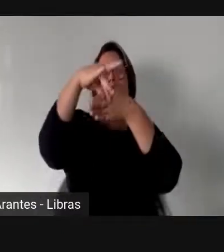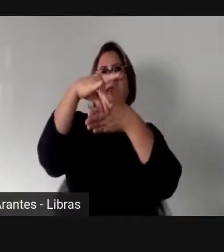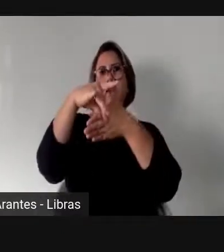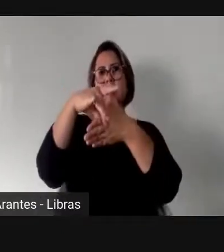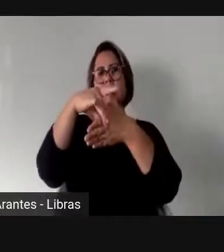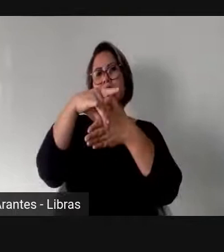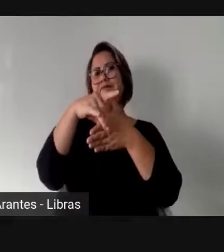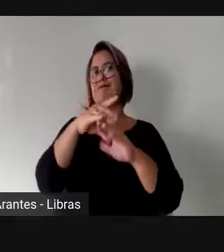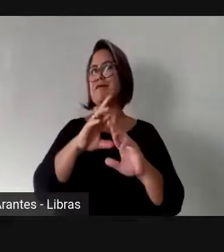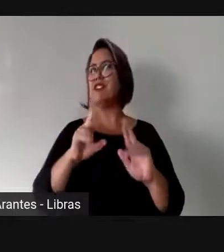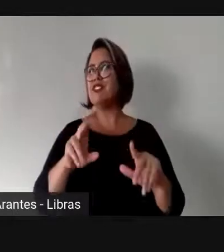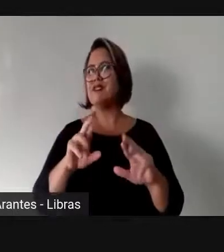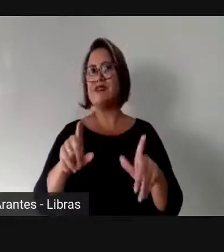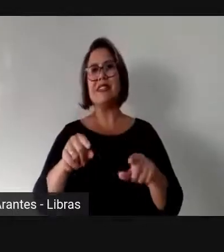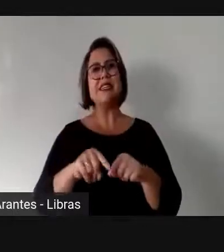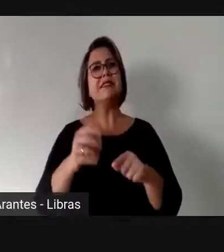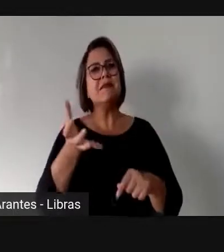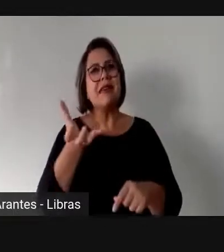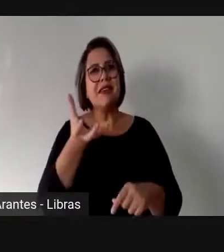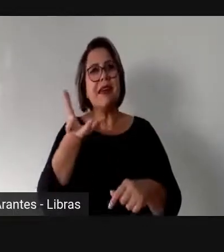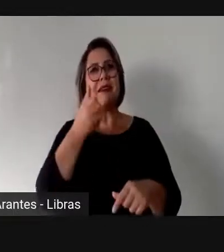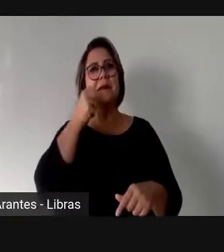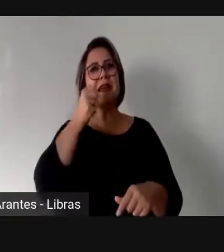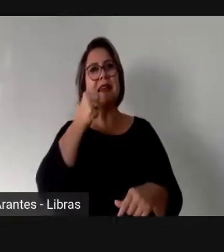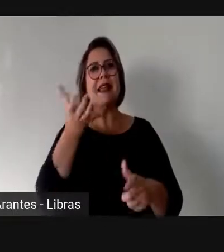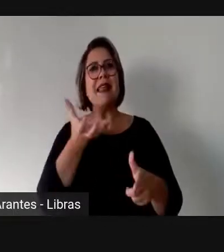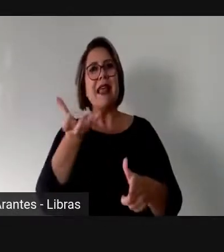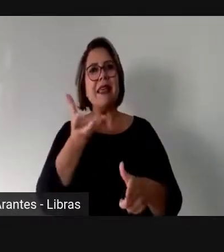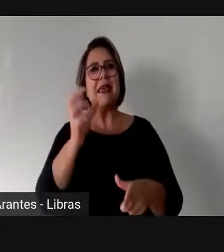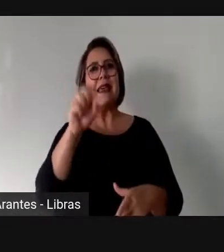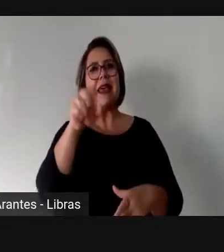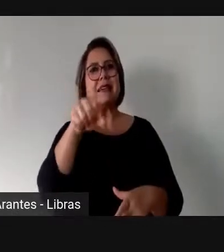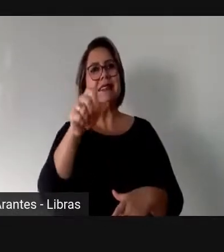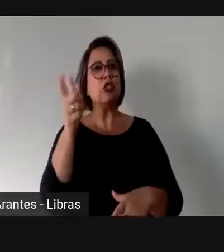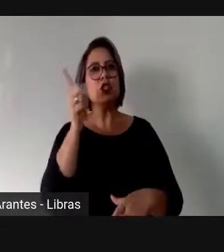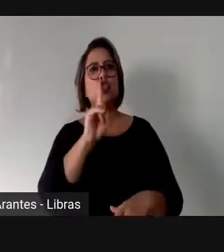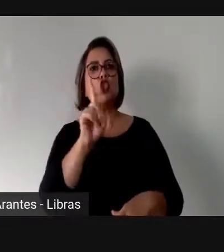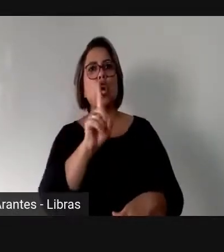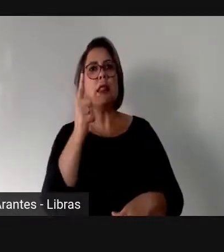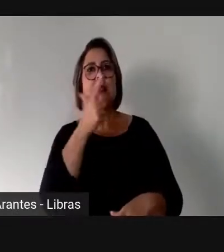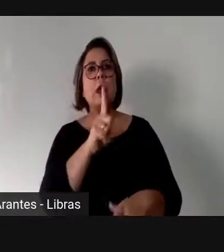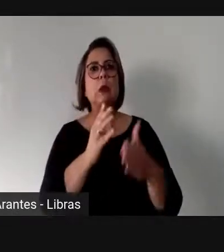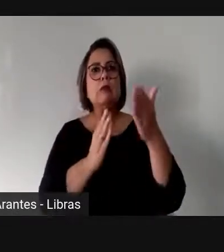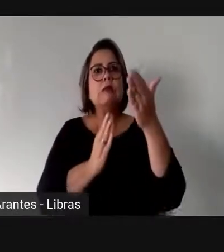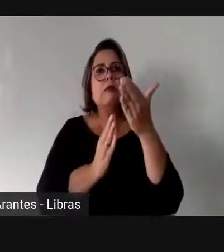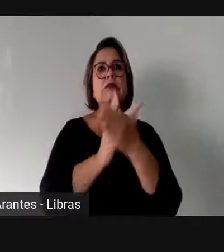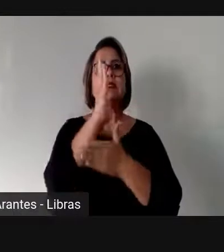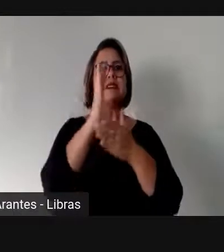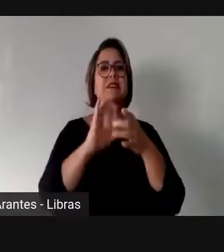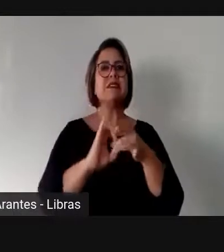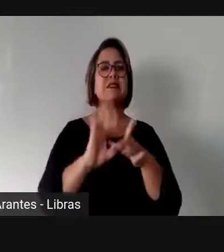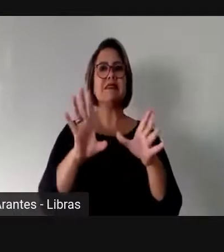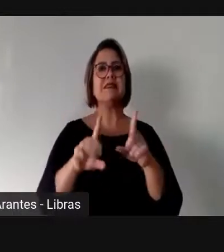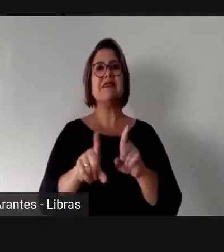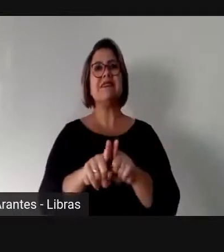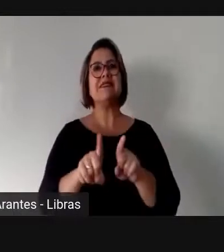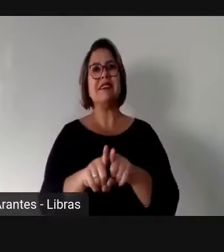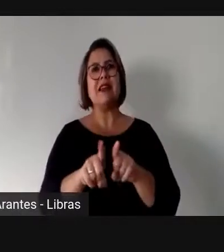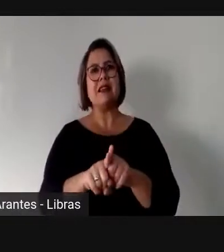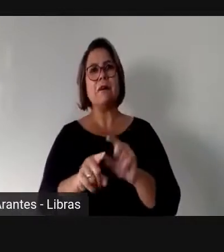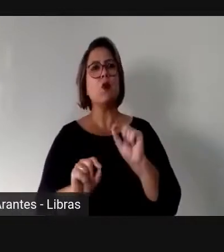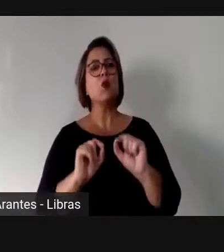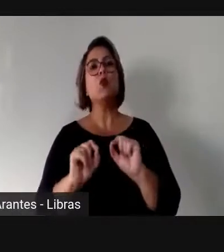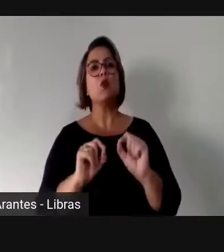cai tudo para as costas das mulheres, como se elas é que recusassem esse lugar do poder.